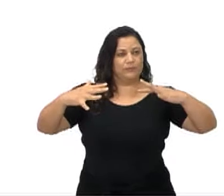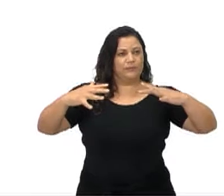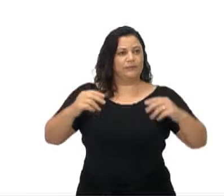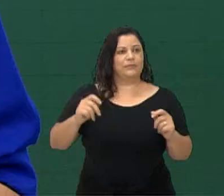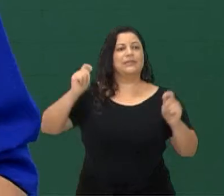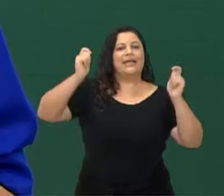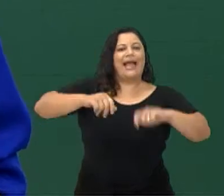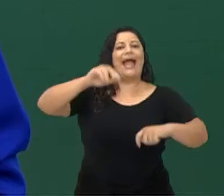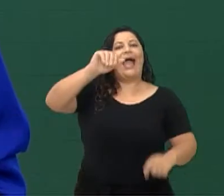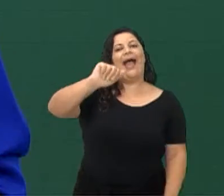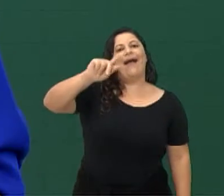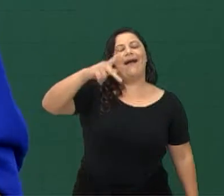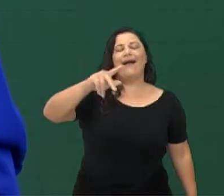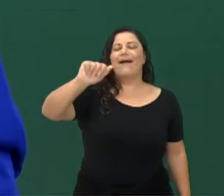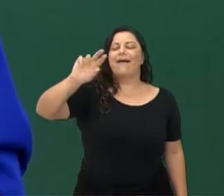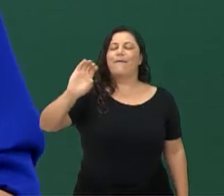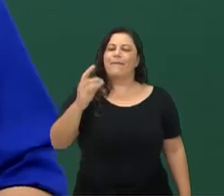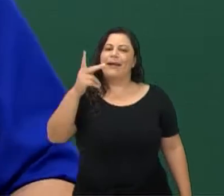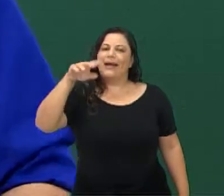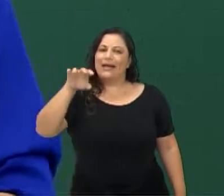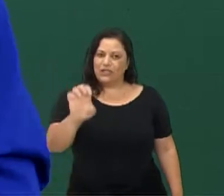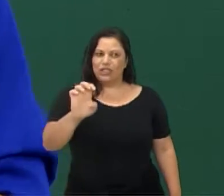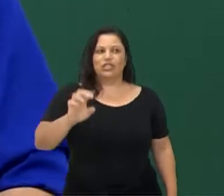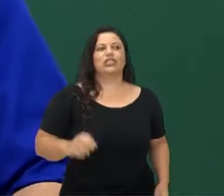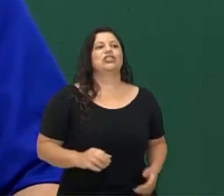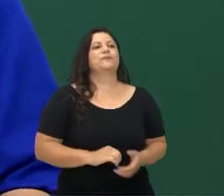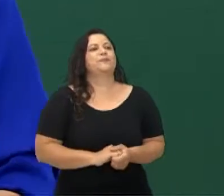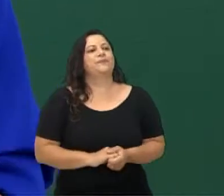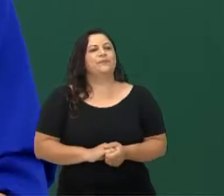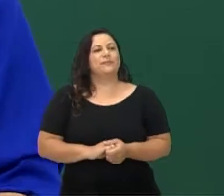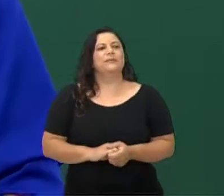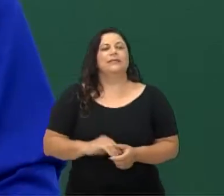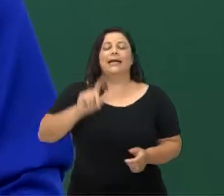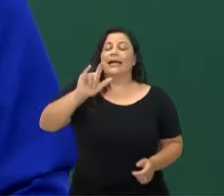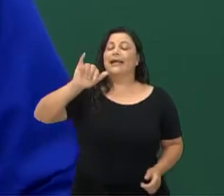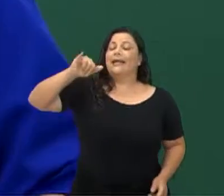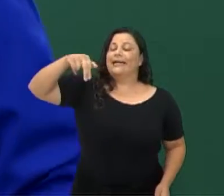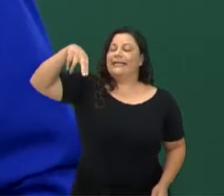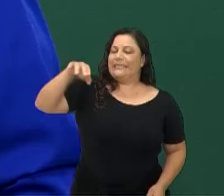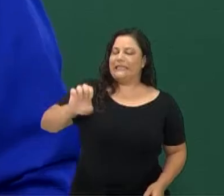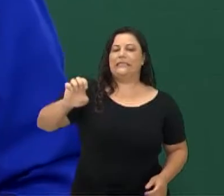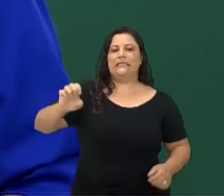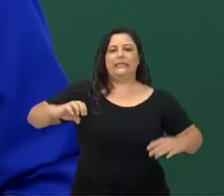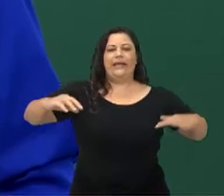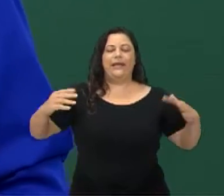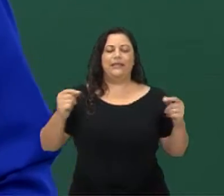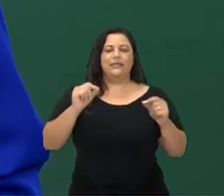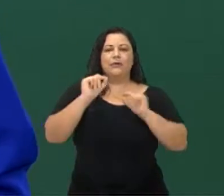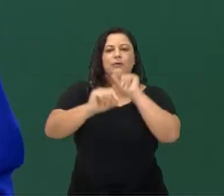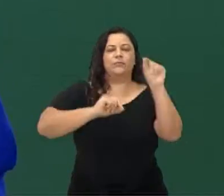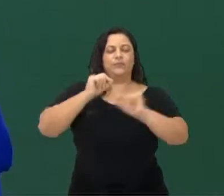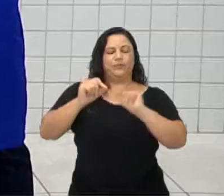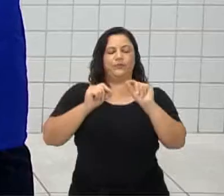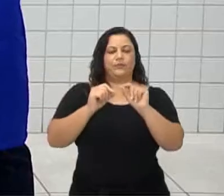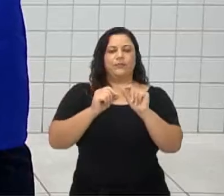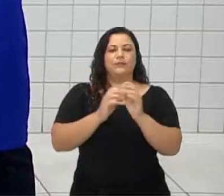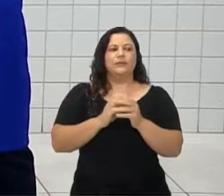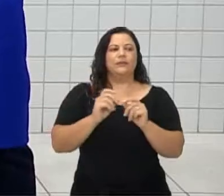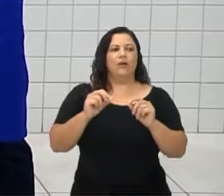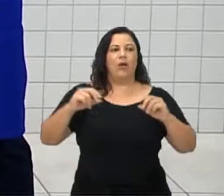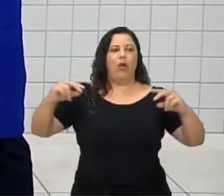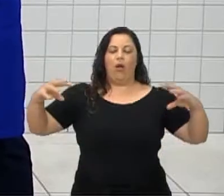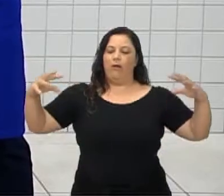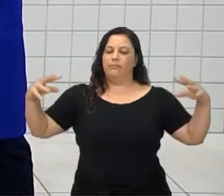Apache Line. Então, os dançarinos se colocam em linha, um ao lado do outro, como eu e a Vani estamos